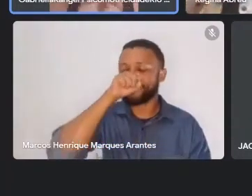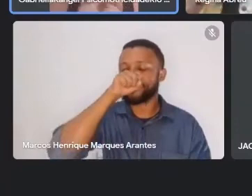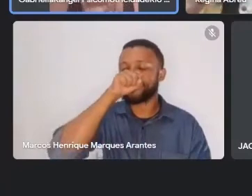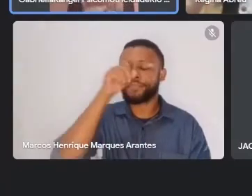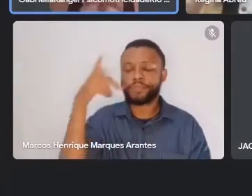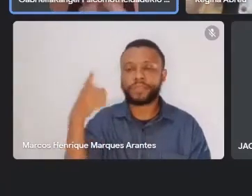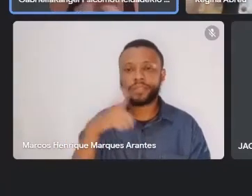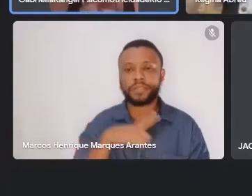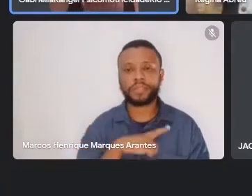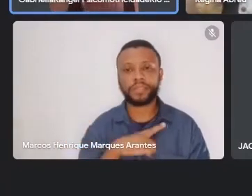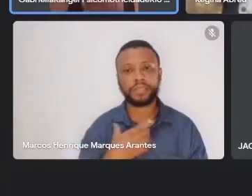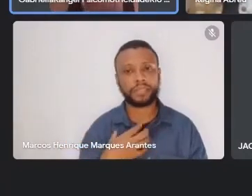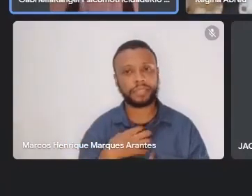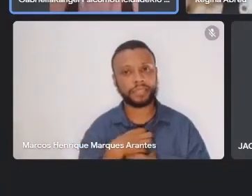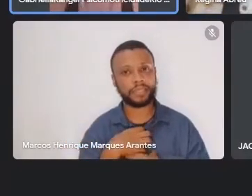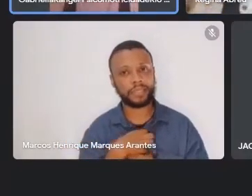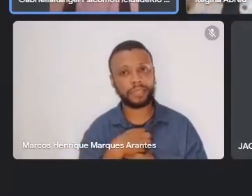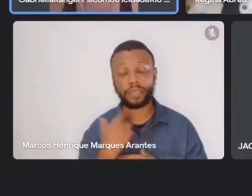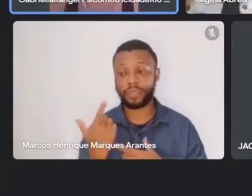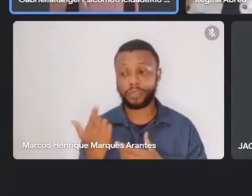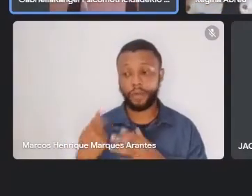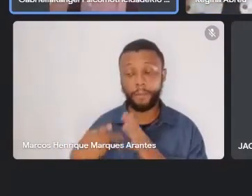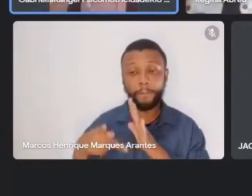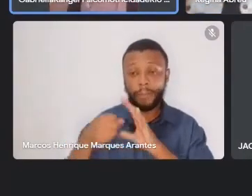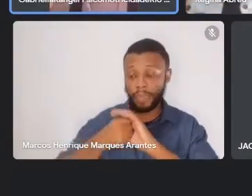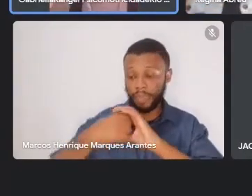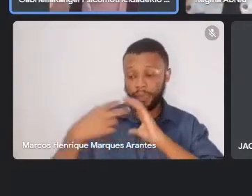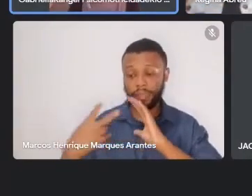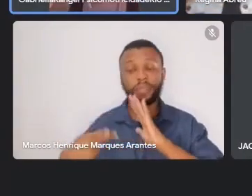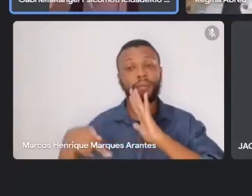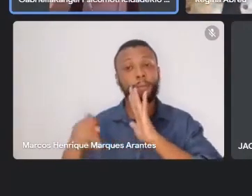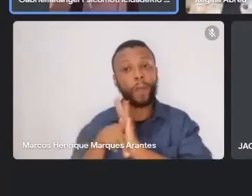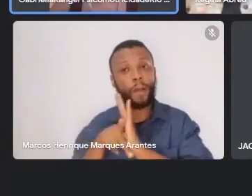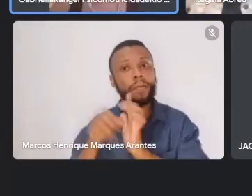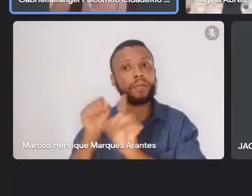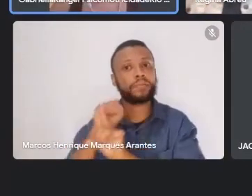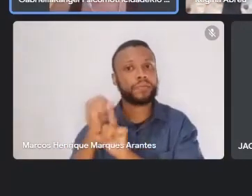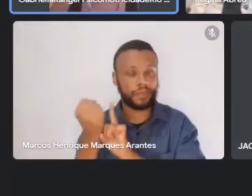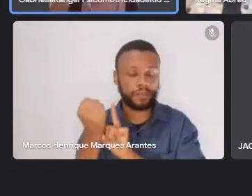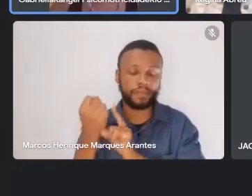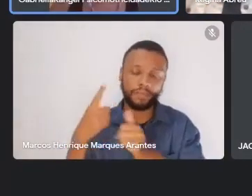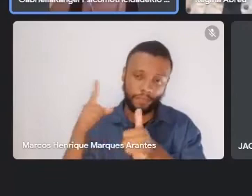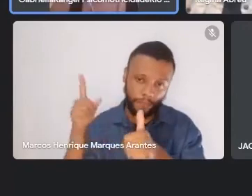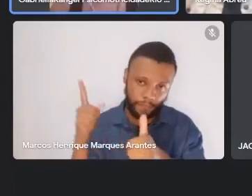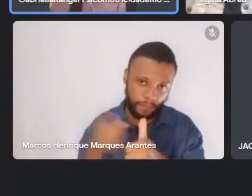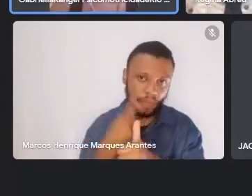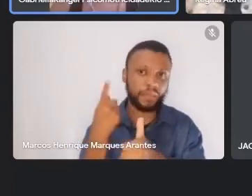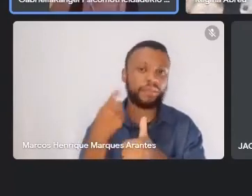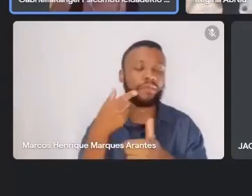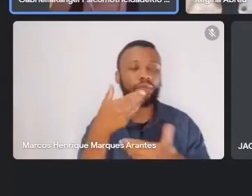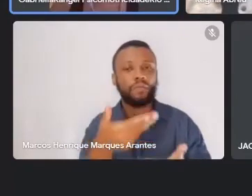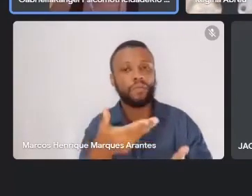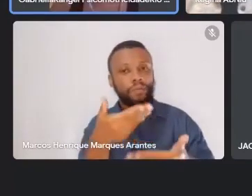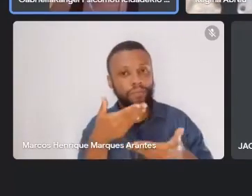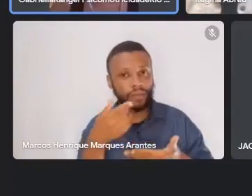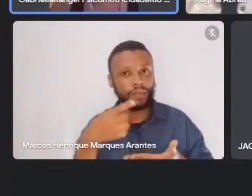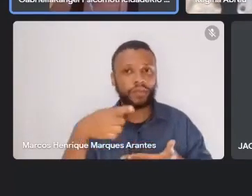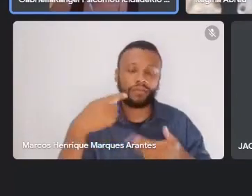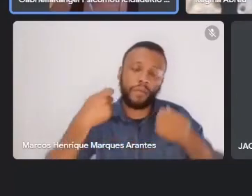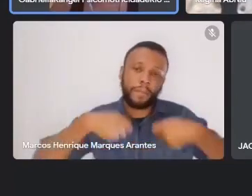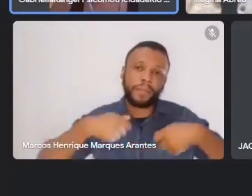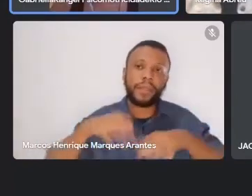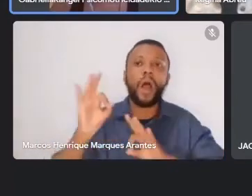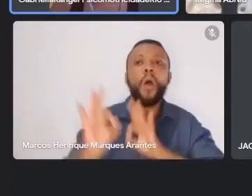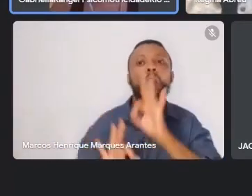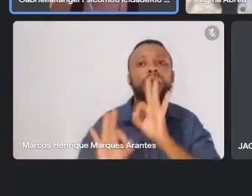Regina, de uma sociedade. Então, não sei, fica aí uma, primeiro, um super convite que eu vou ter que articular, com